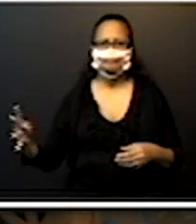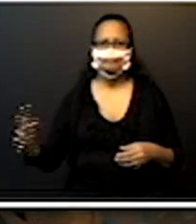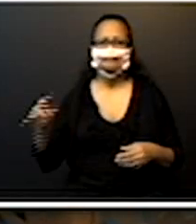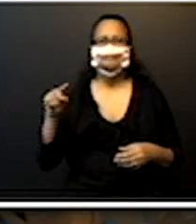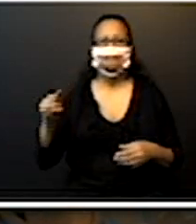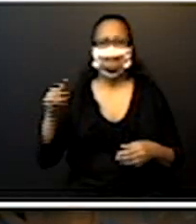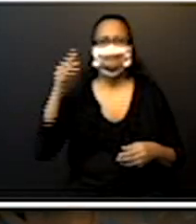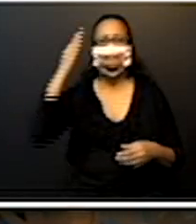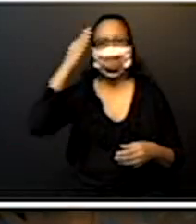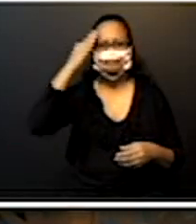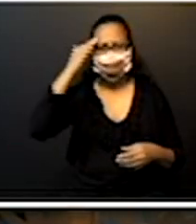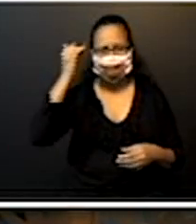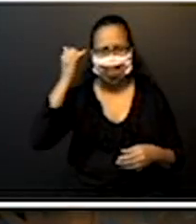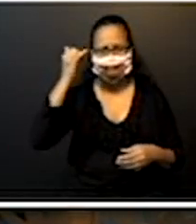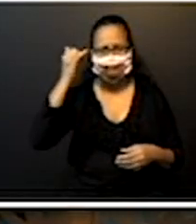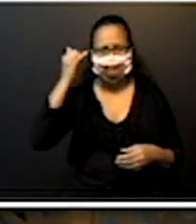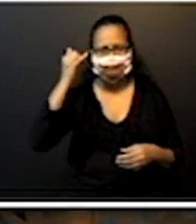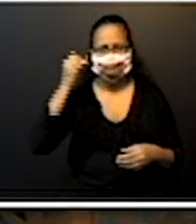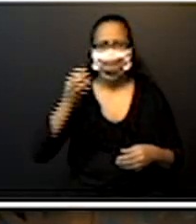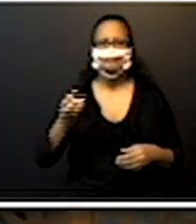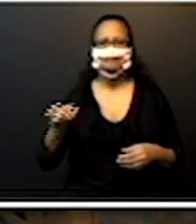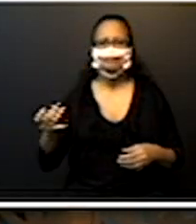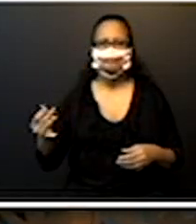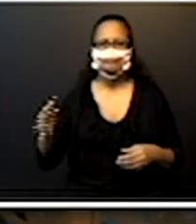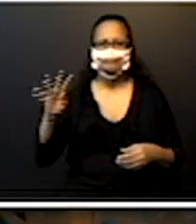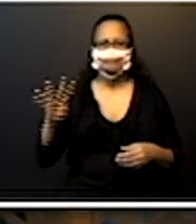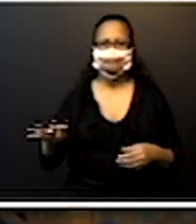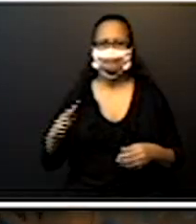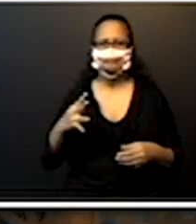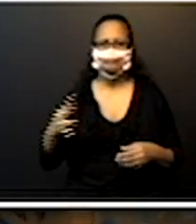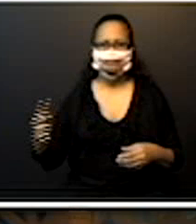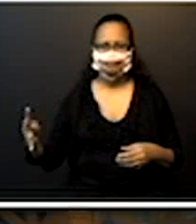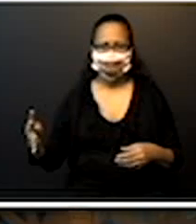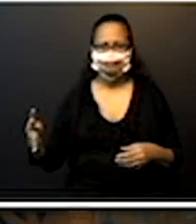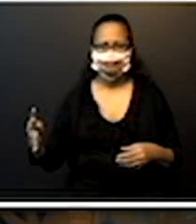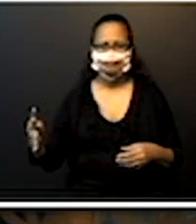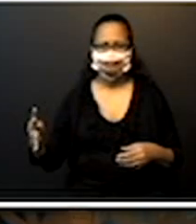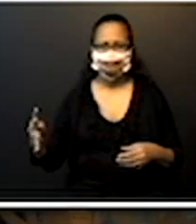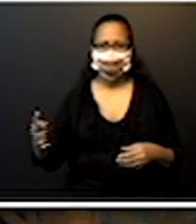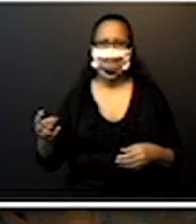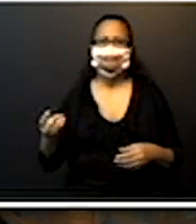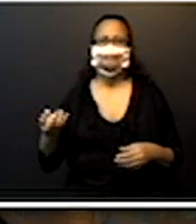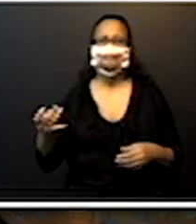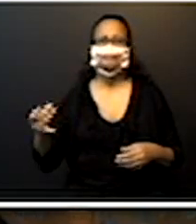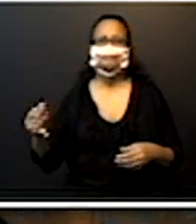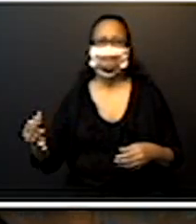sabe que no sistema de numeração decimal, a base de contagem é a base 10.